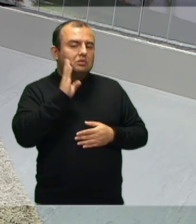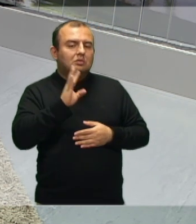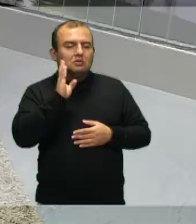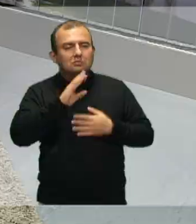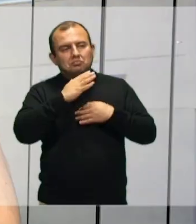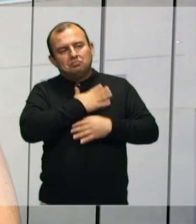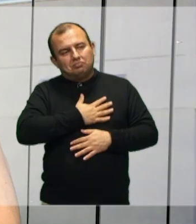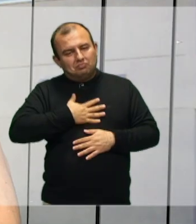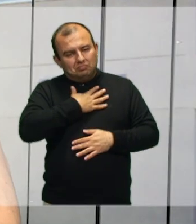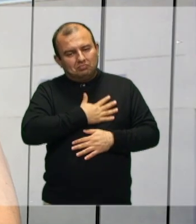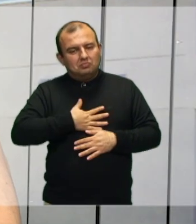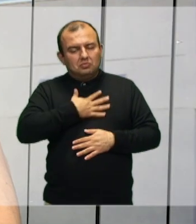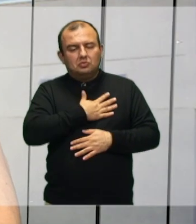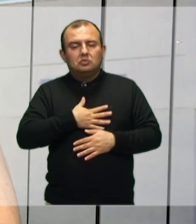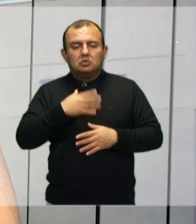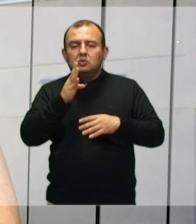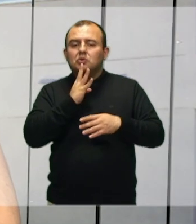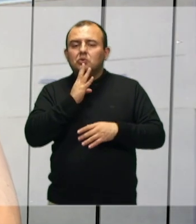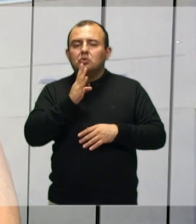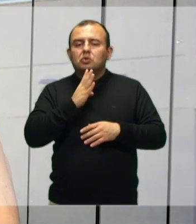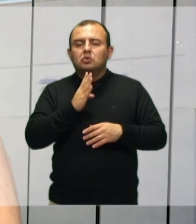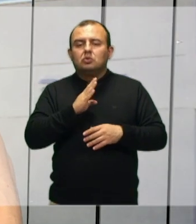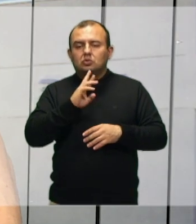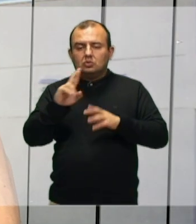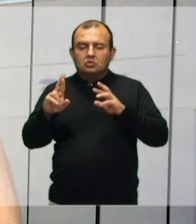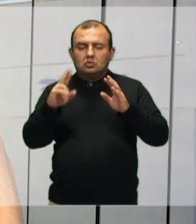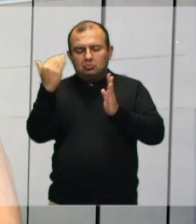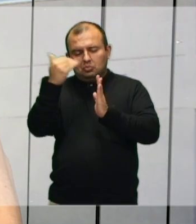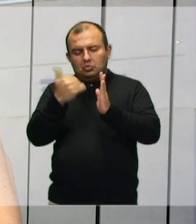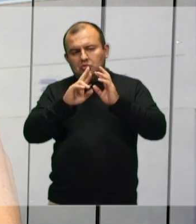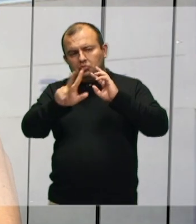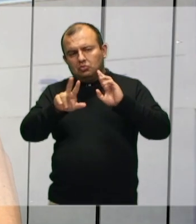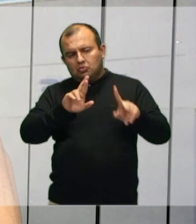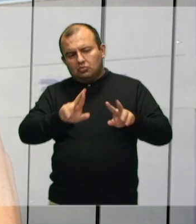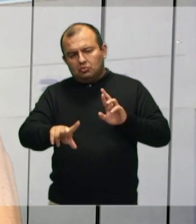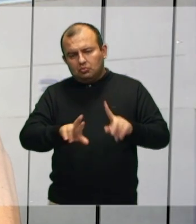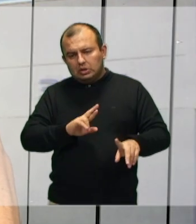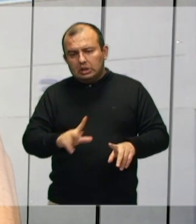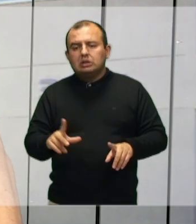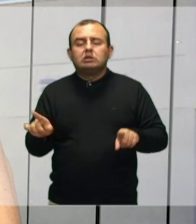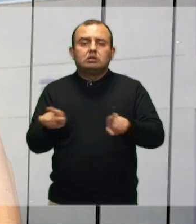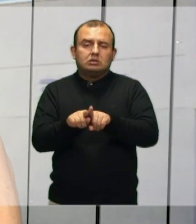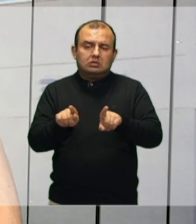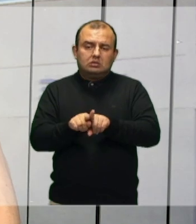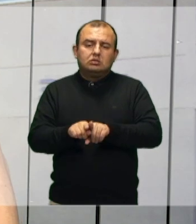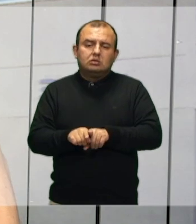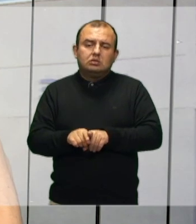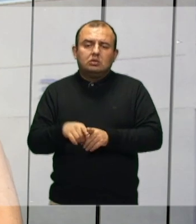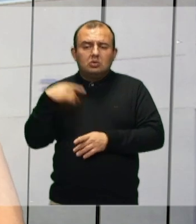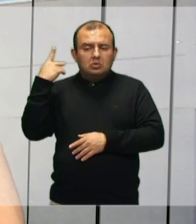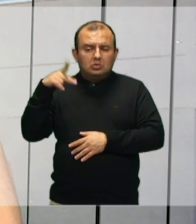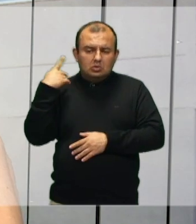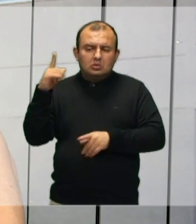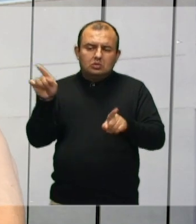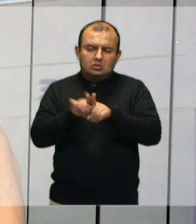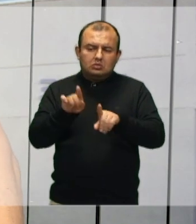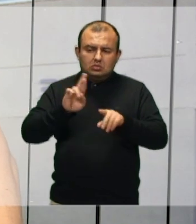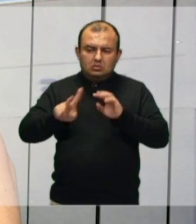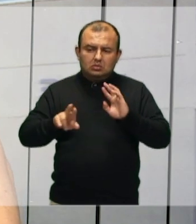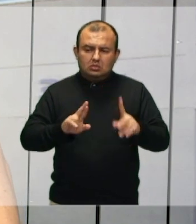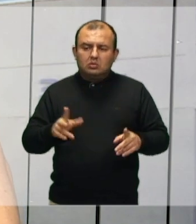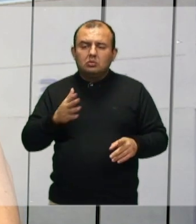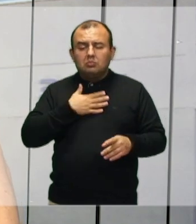gratificante conhecer as diferentes pautas, as diferentes políticas que os